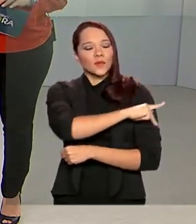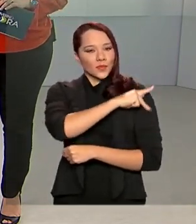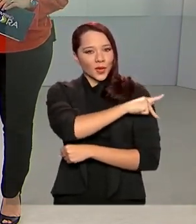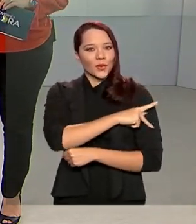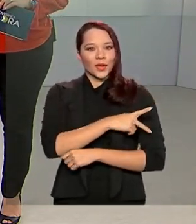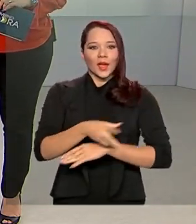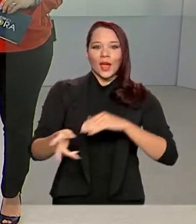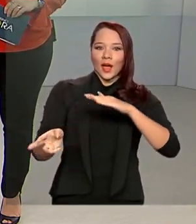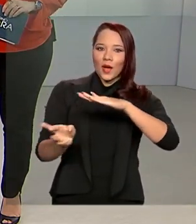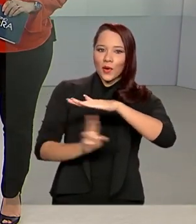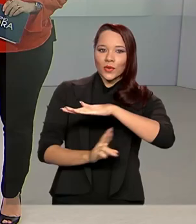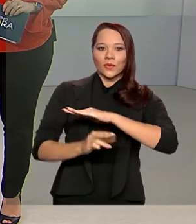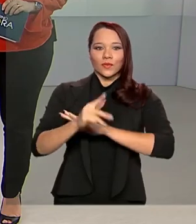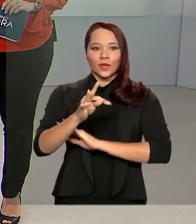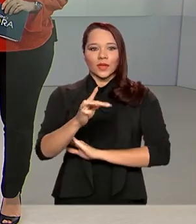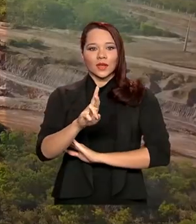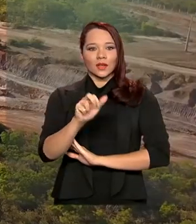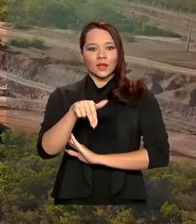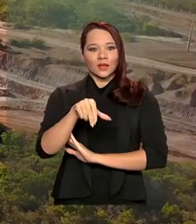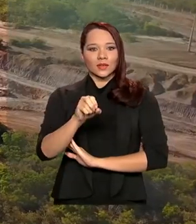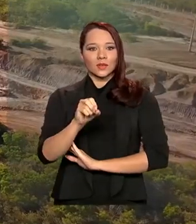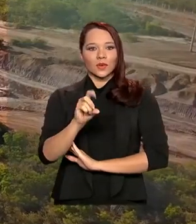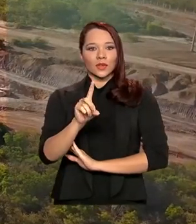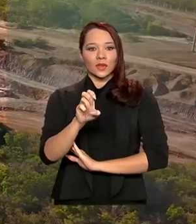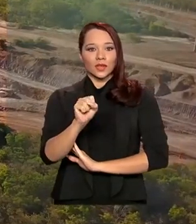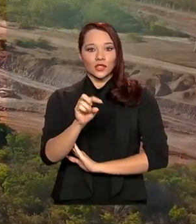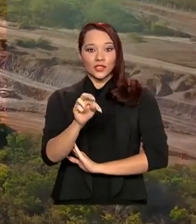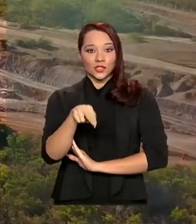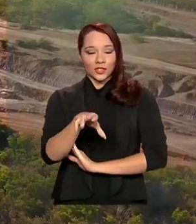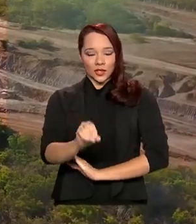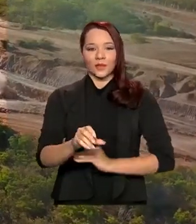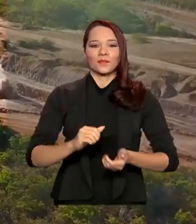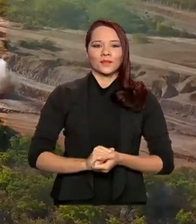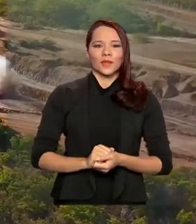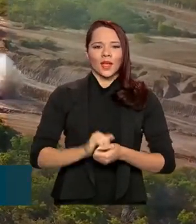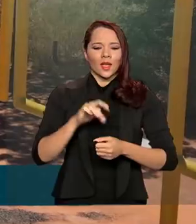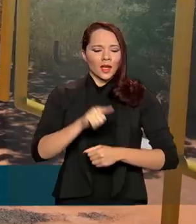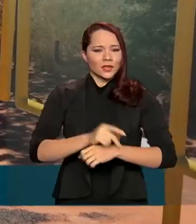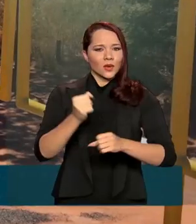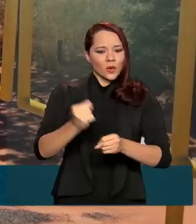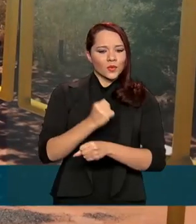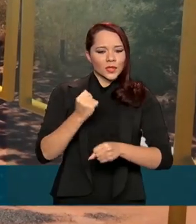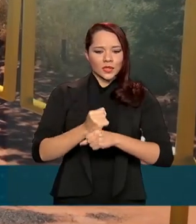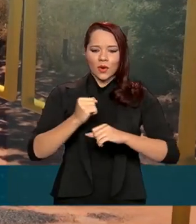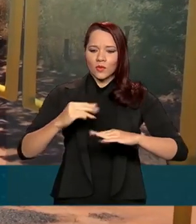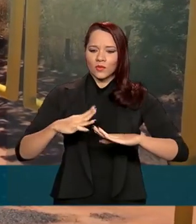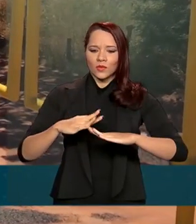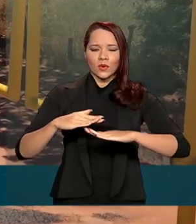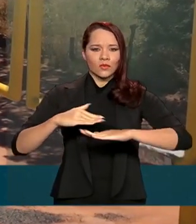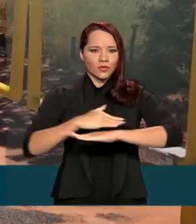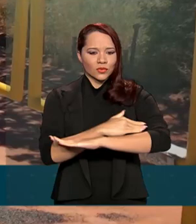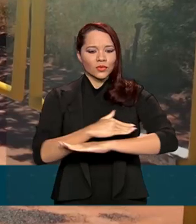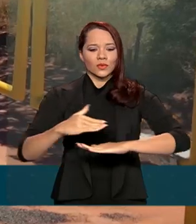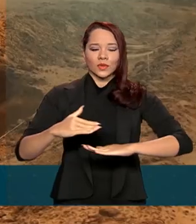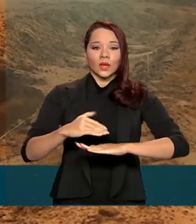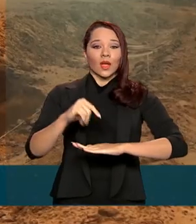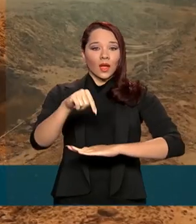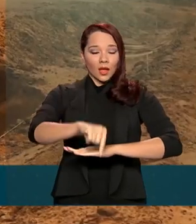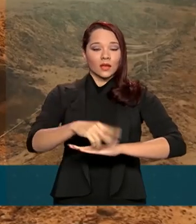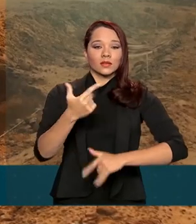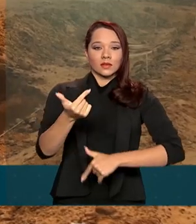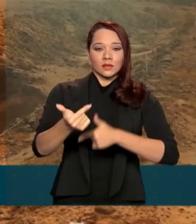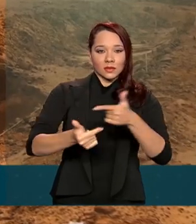É a rodovia transnordestina. A duplicação será no trecho de Teresina a Demerval Lobão. O